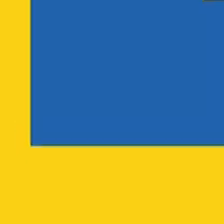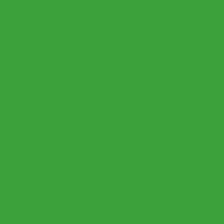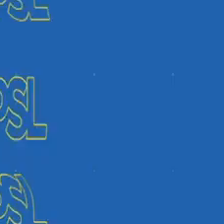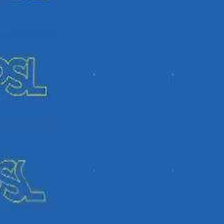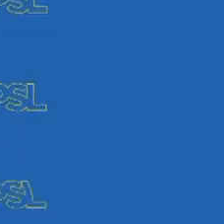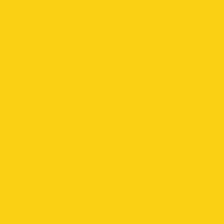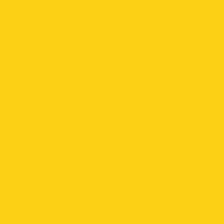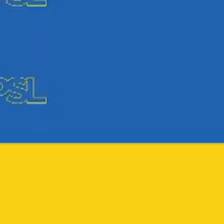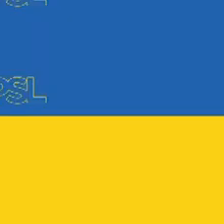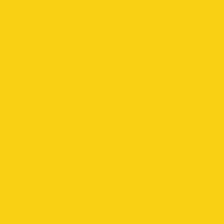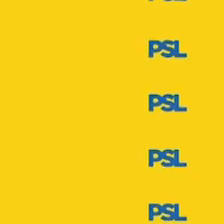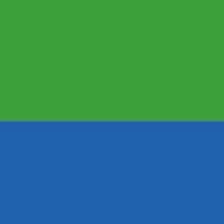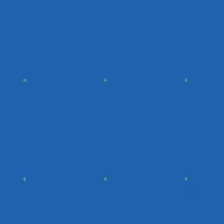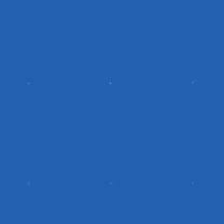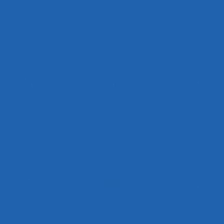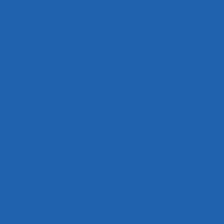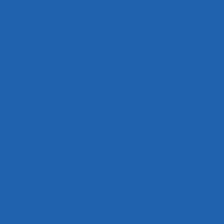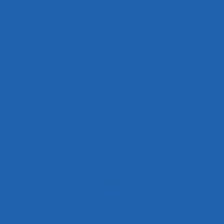Selva!